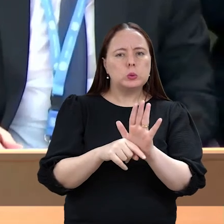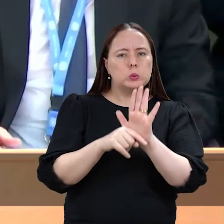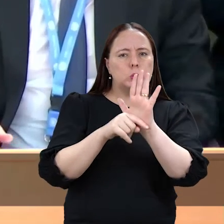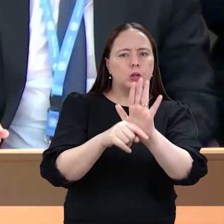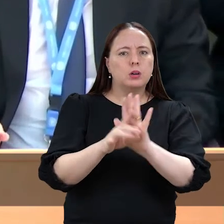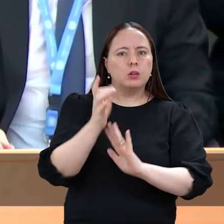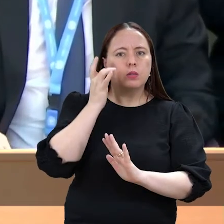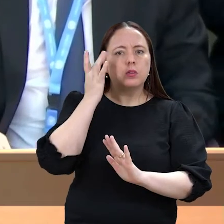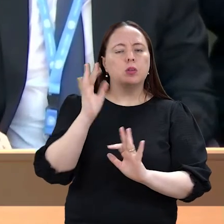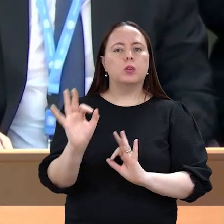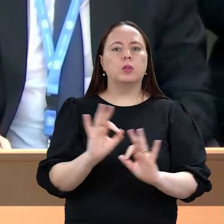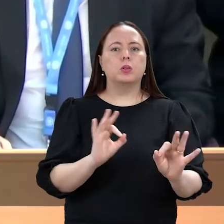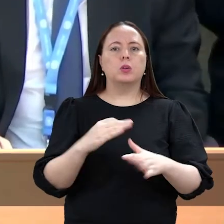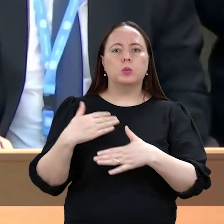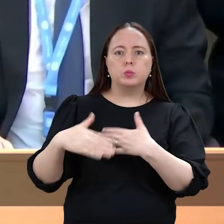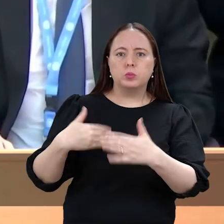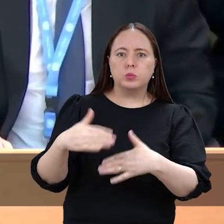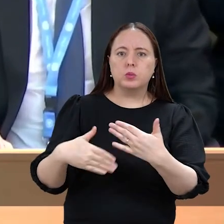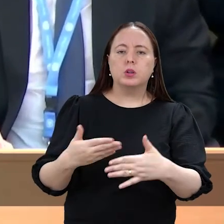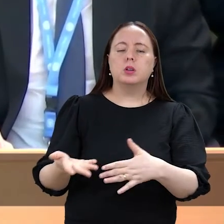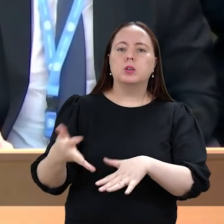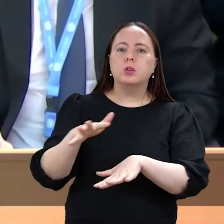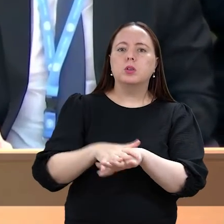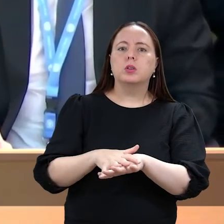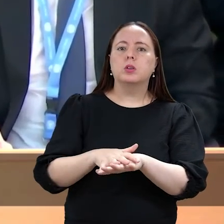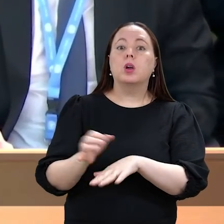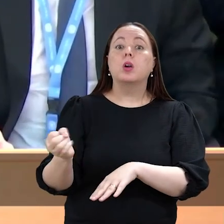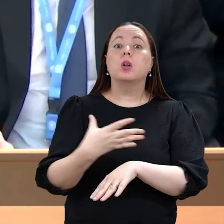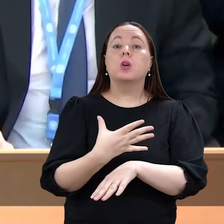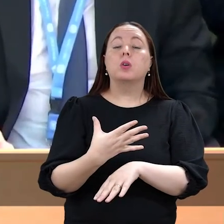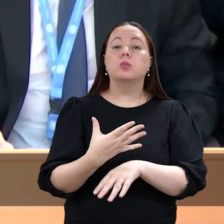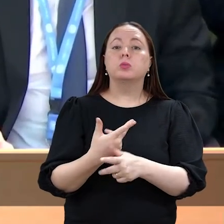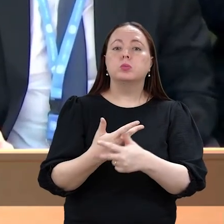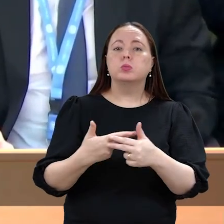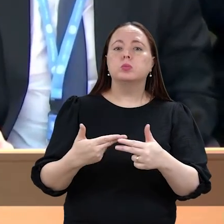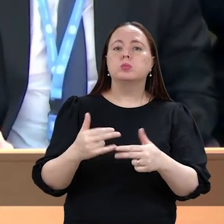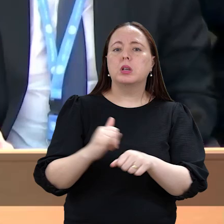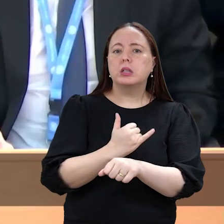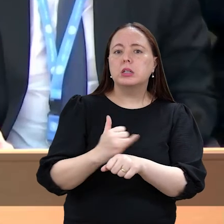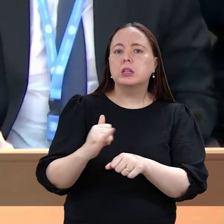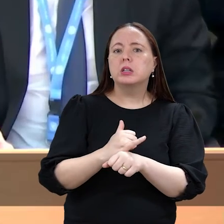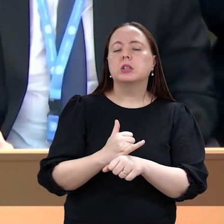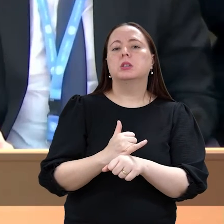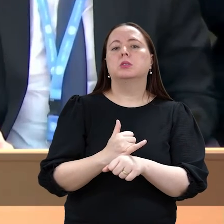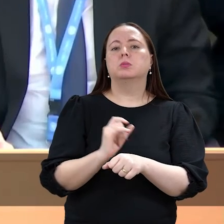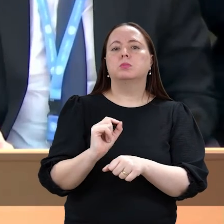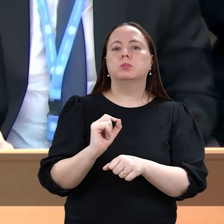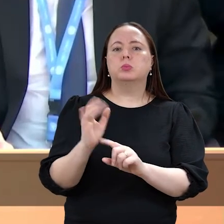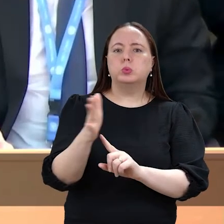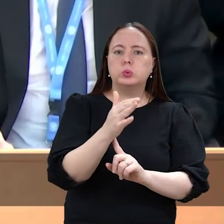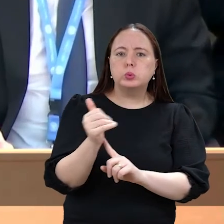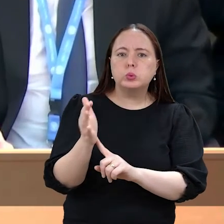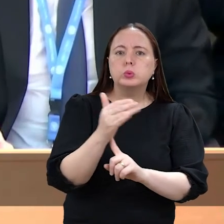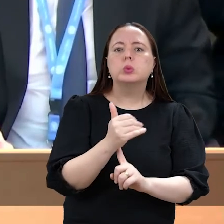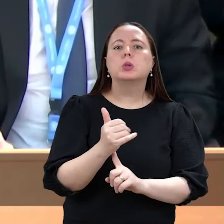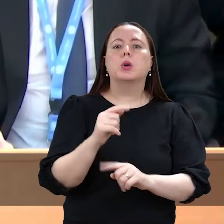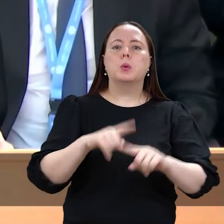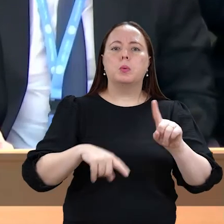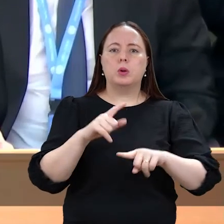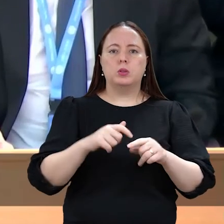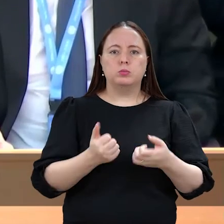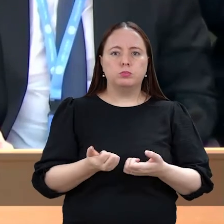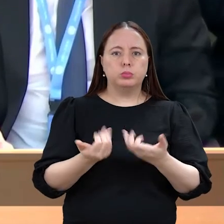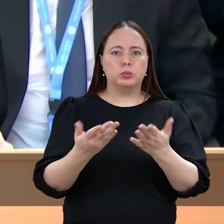para facilitar e organizar o processo de inclusão de novos recursos de tecnologia assistiva no rol de produtos